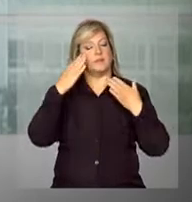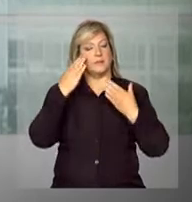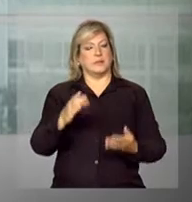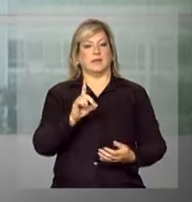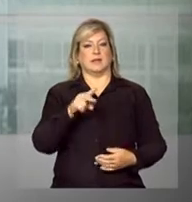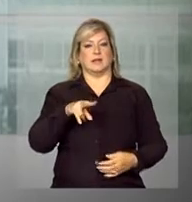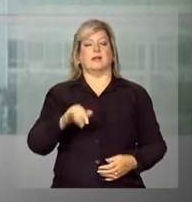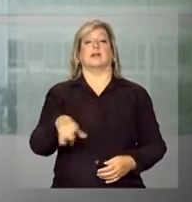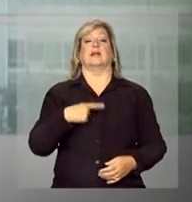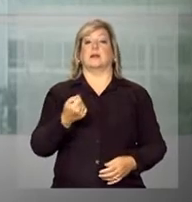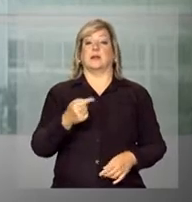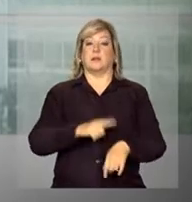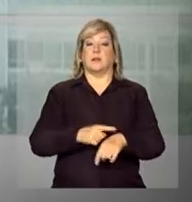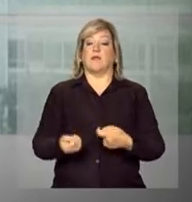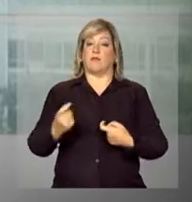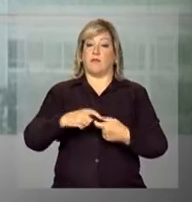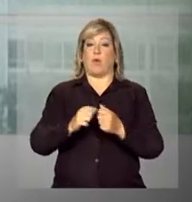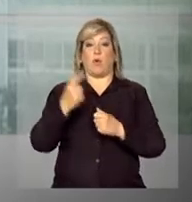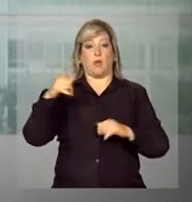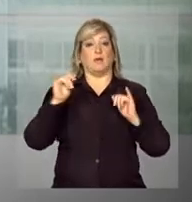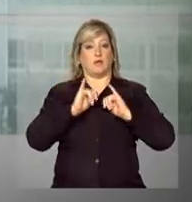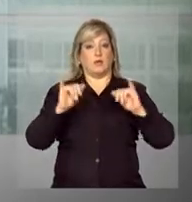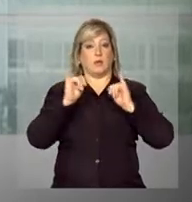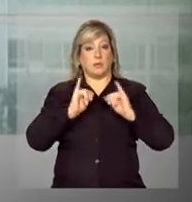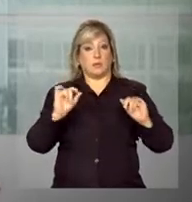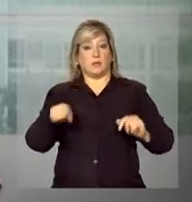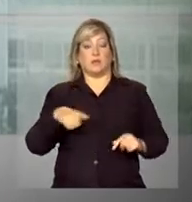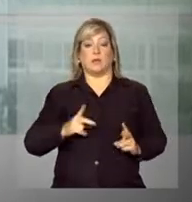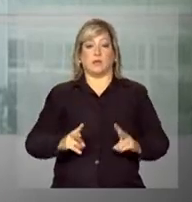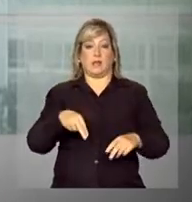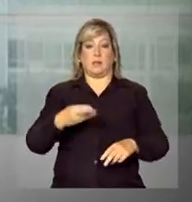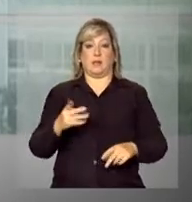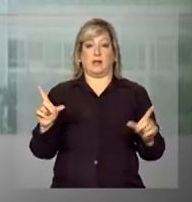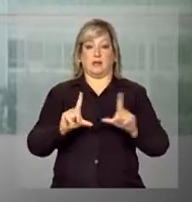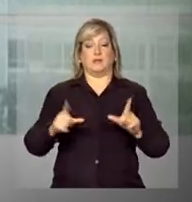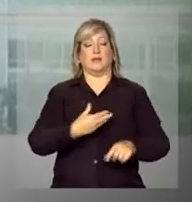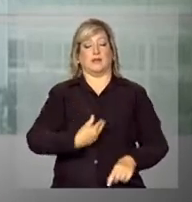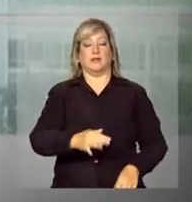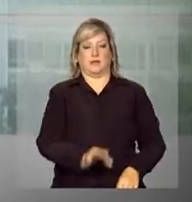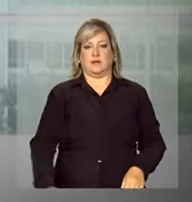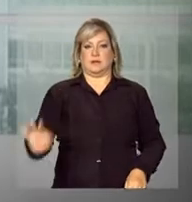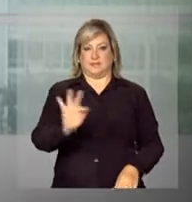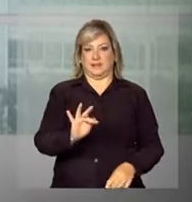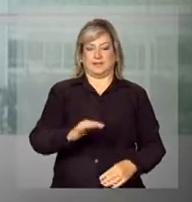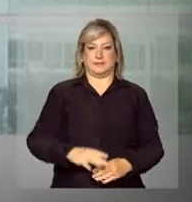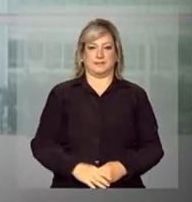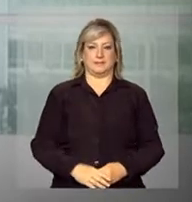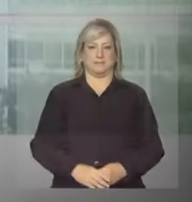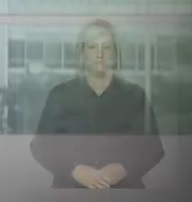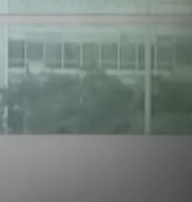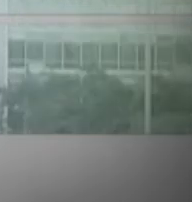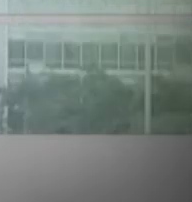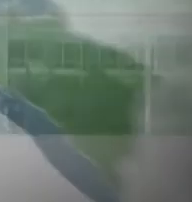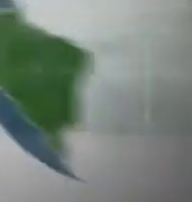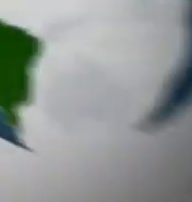Obrigada, Daniela. E daqui a pouco a gente volta com outras informações. Continue na NBR, a TV do Governo Federal. Tchau.